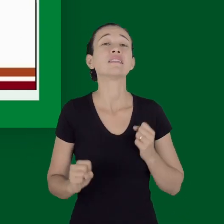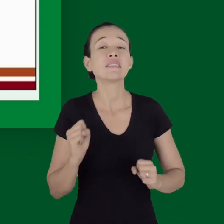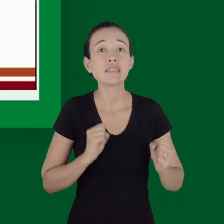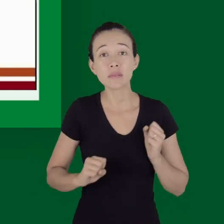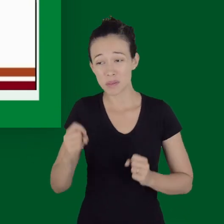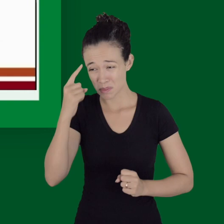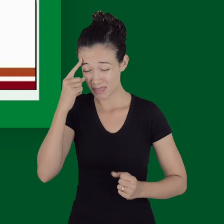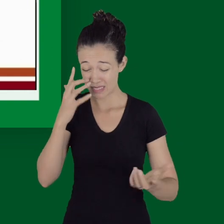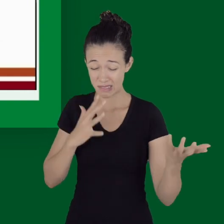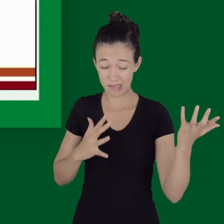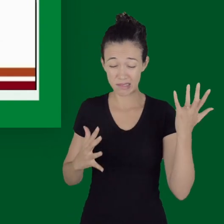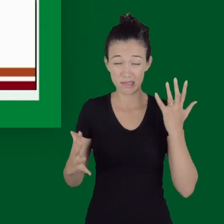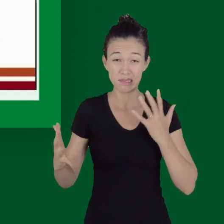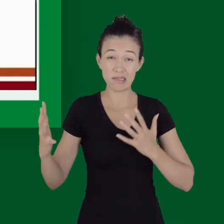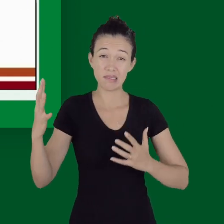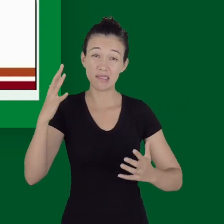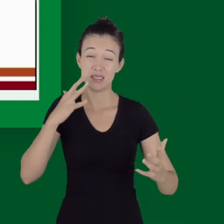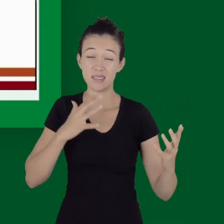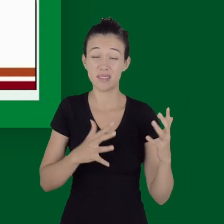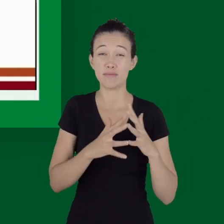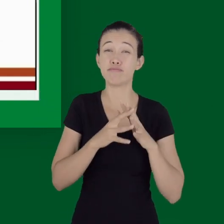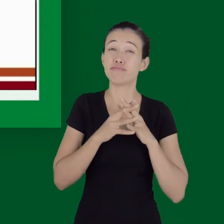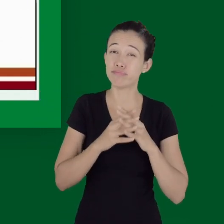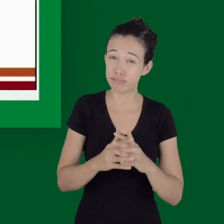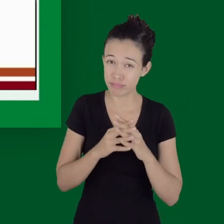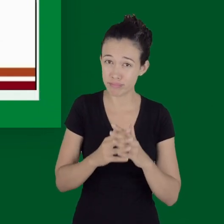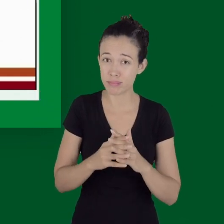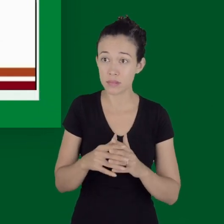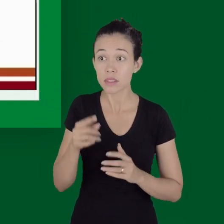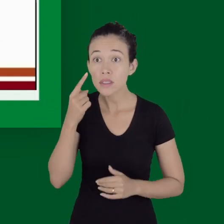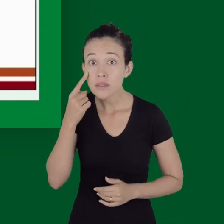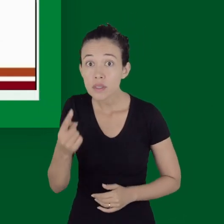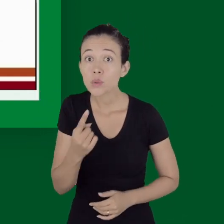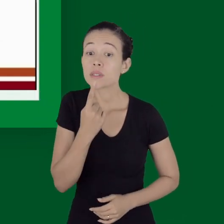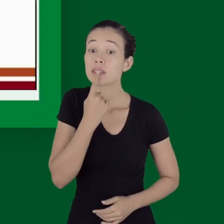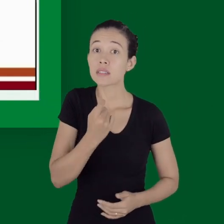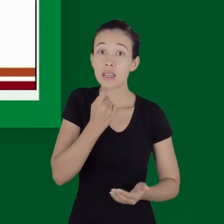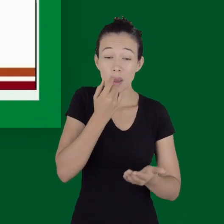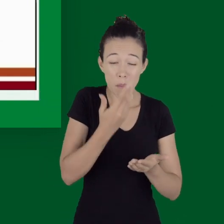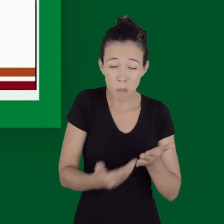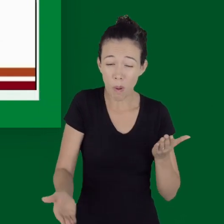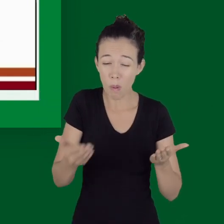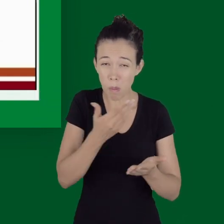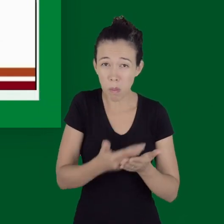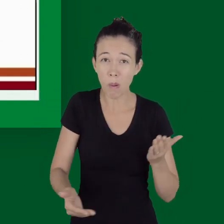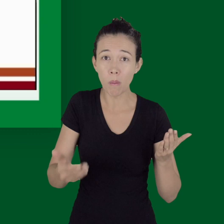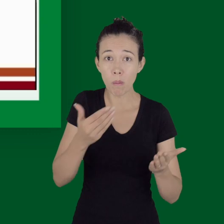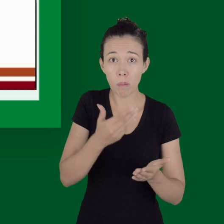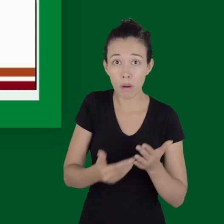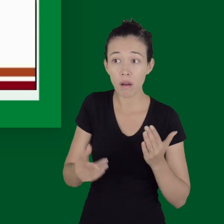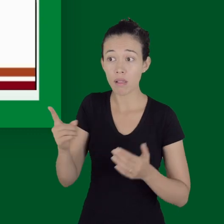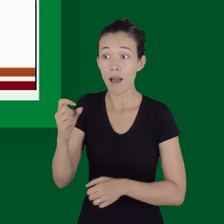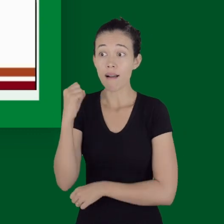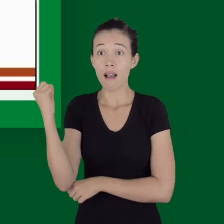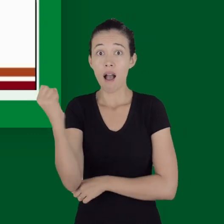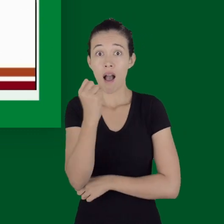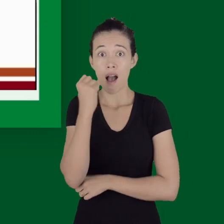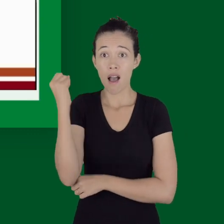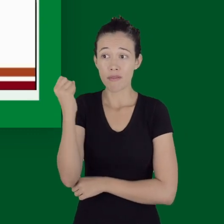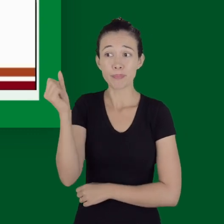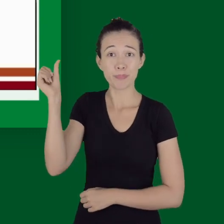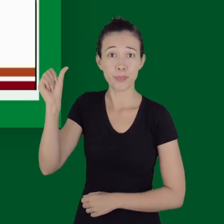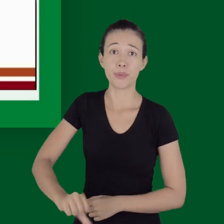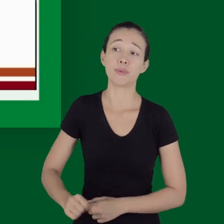grave e confusão mental. Então, vocês podem perceber que esse paciente, à medida que essa classificação vai aumentando, a gravidade vai aumentando.